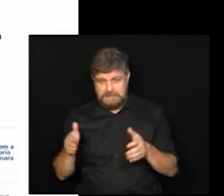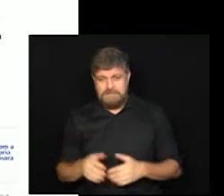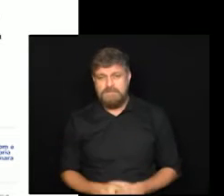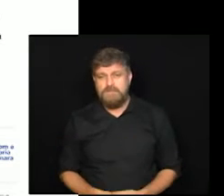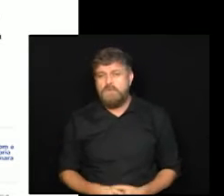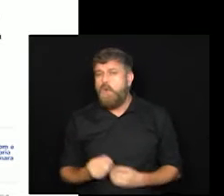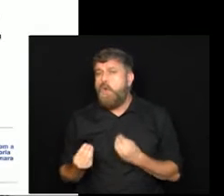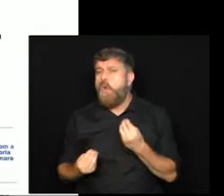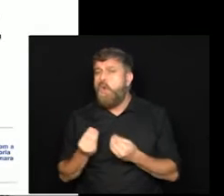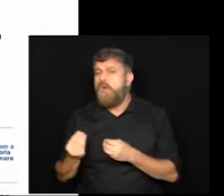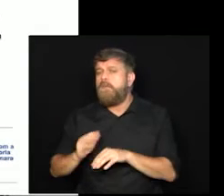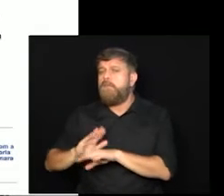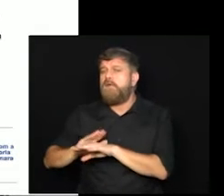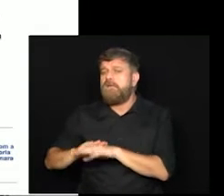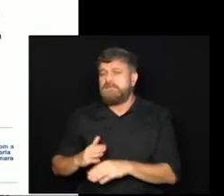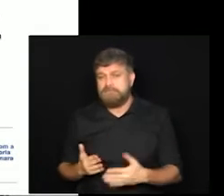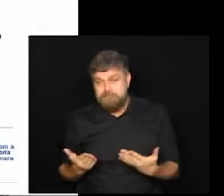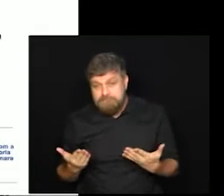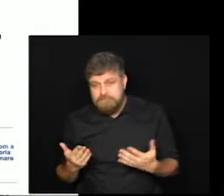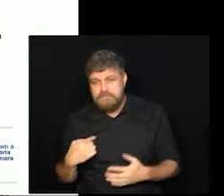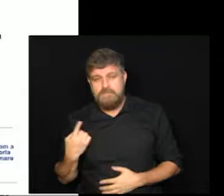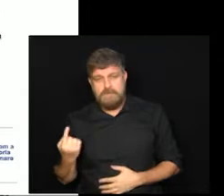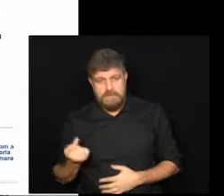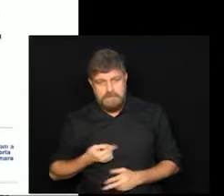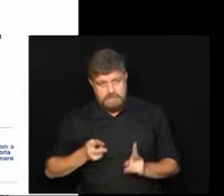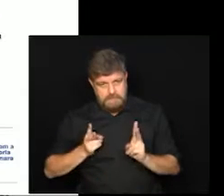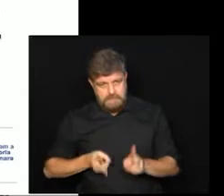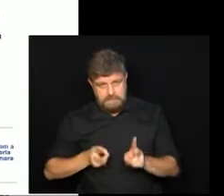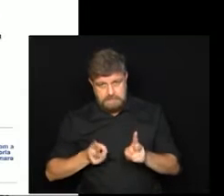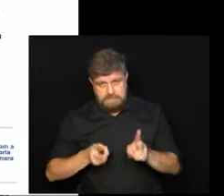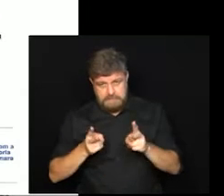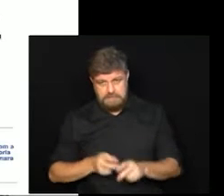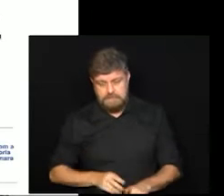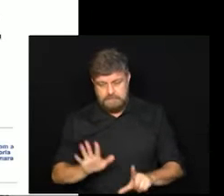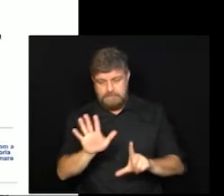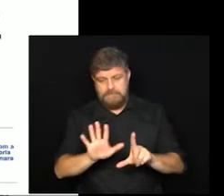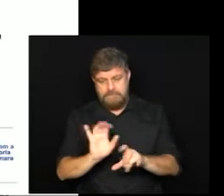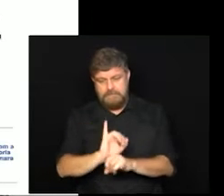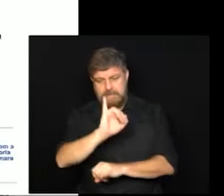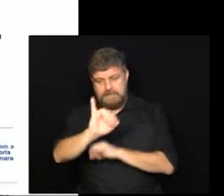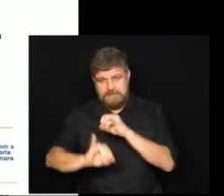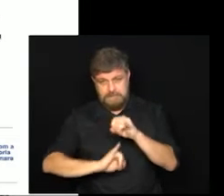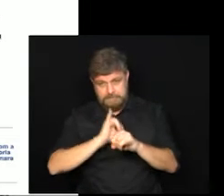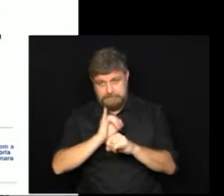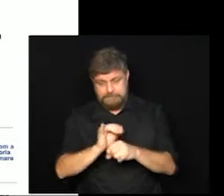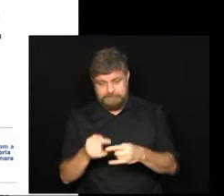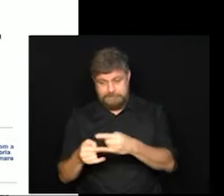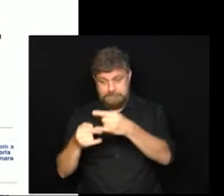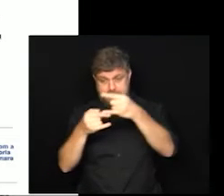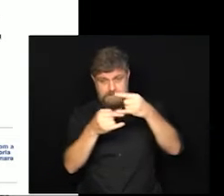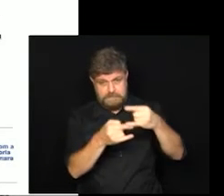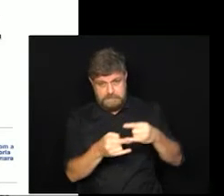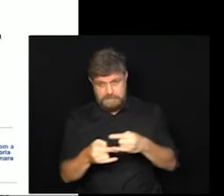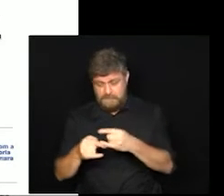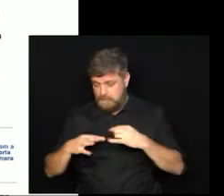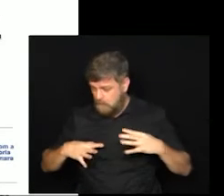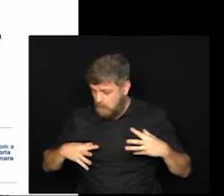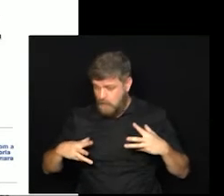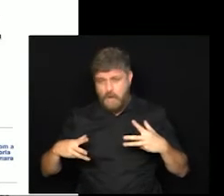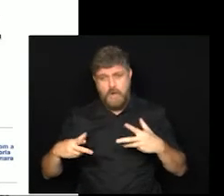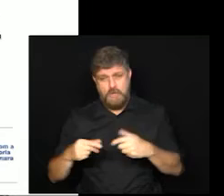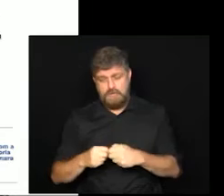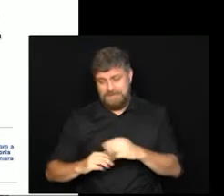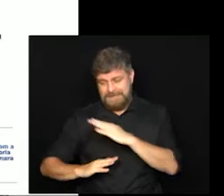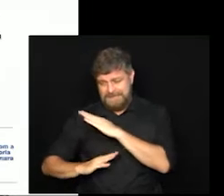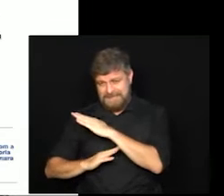semana como é que faz? Olha só nós continuamos com o sistema de deliberação remota portanto todos os eventos do